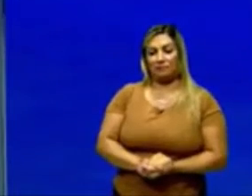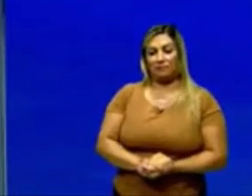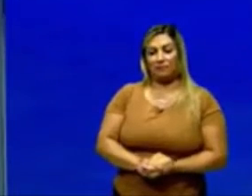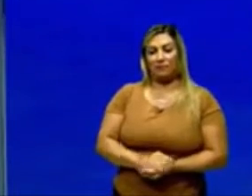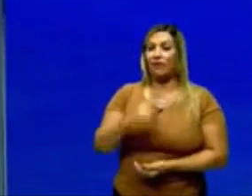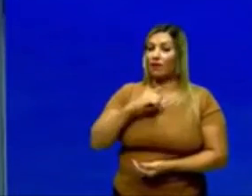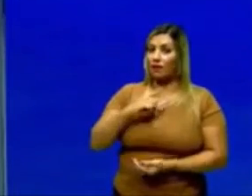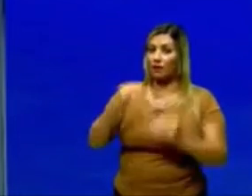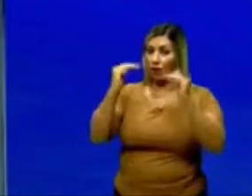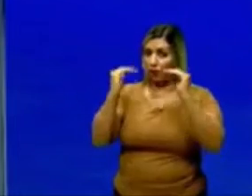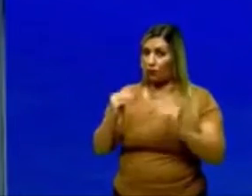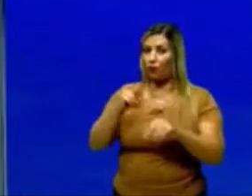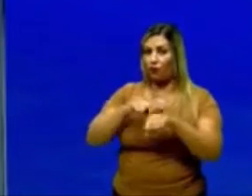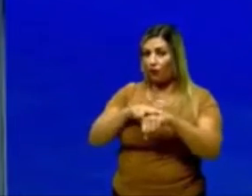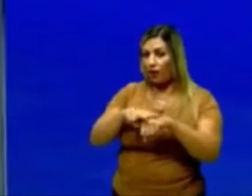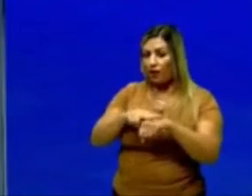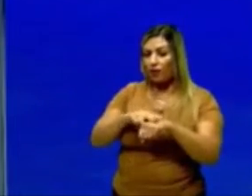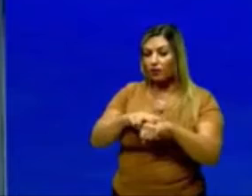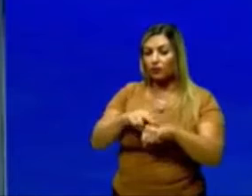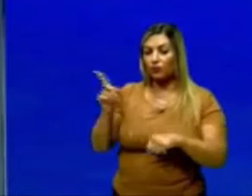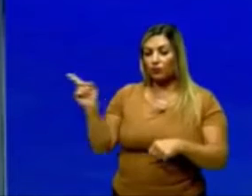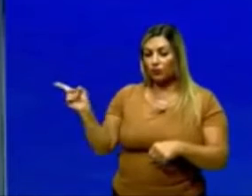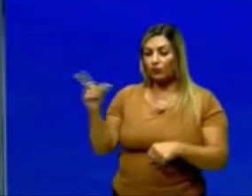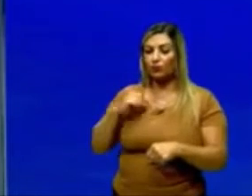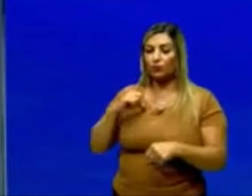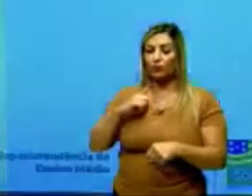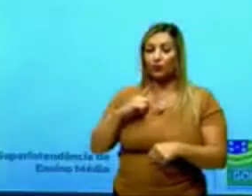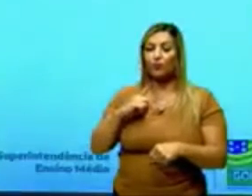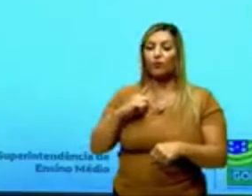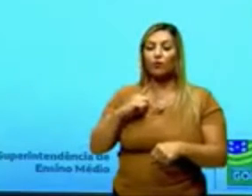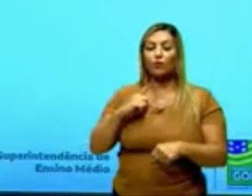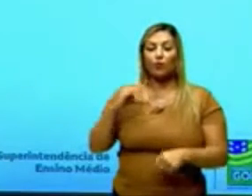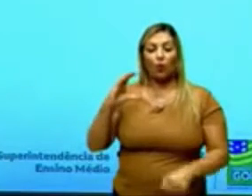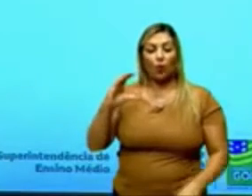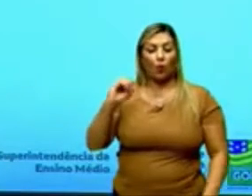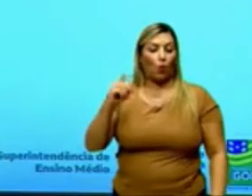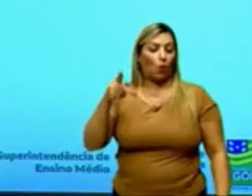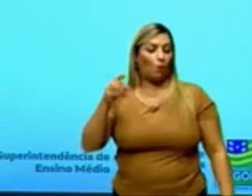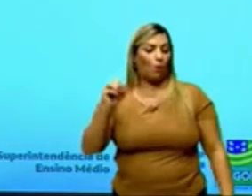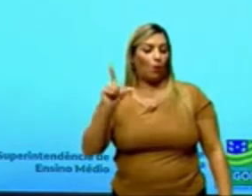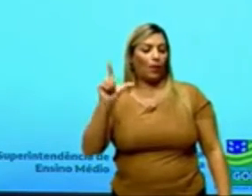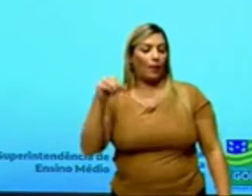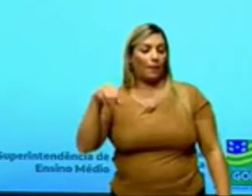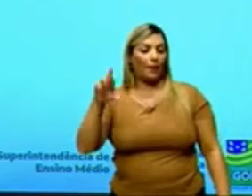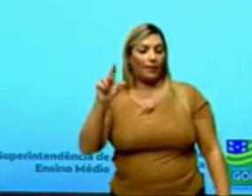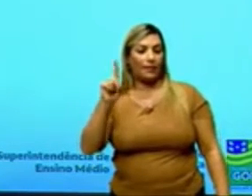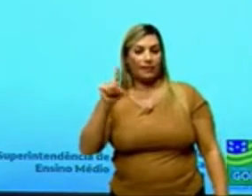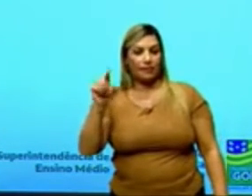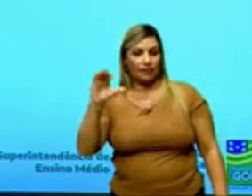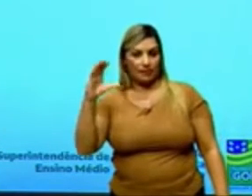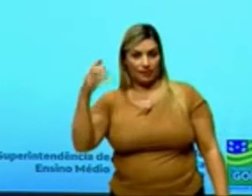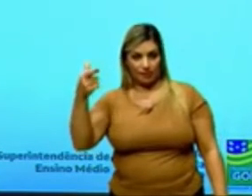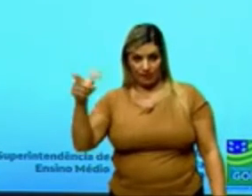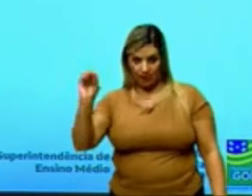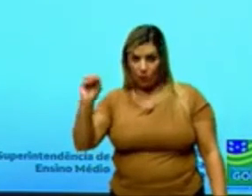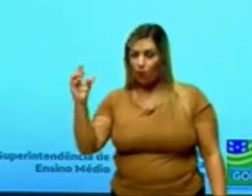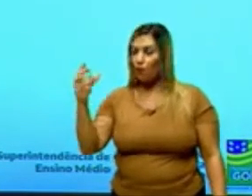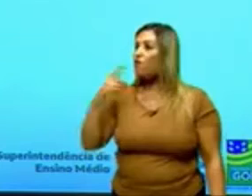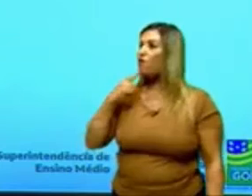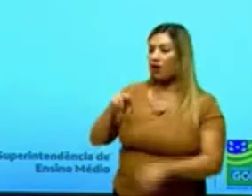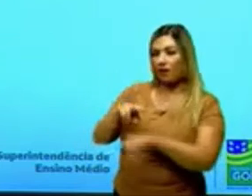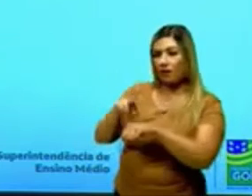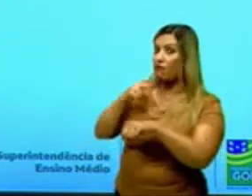a copolimerização. Aqui eu tenho também, tá, dois monômeros diferentes, só que nesse